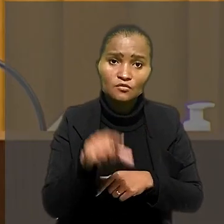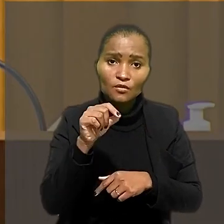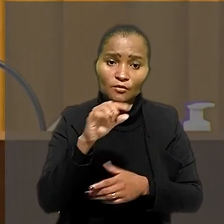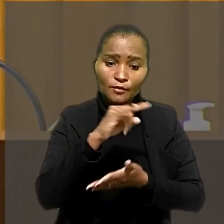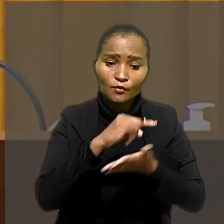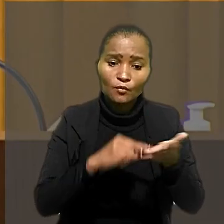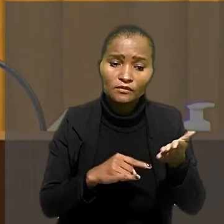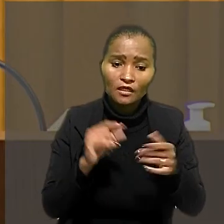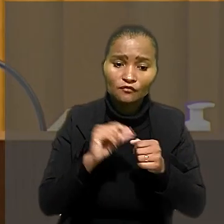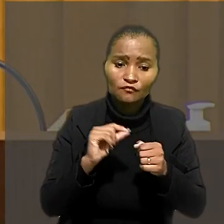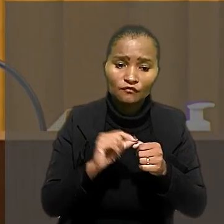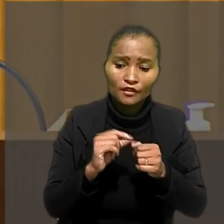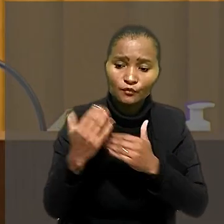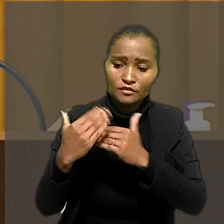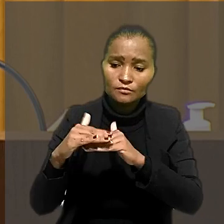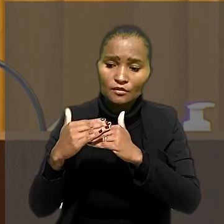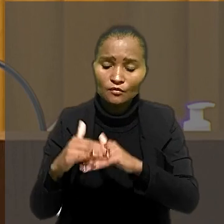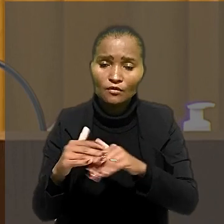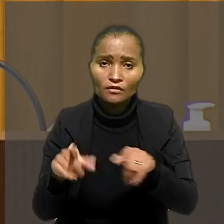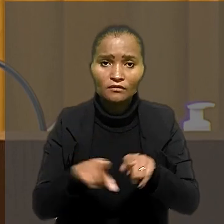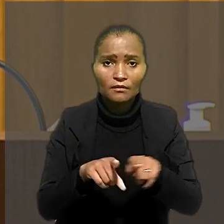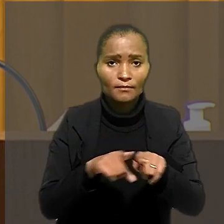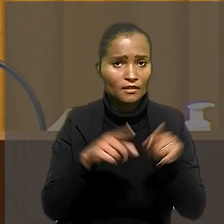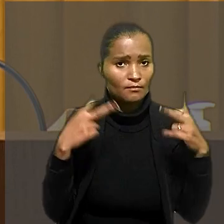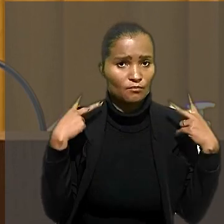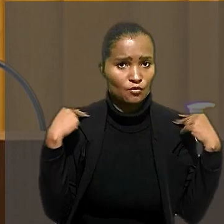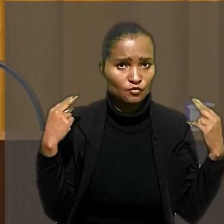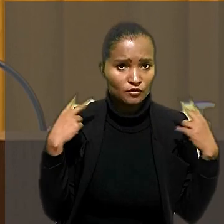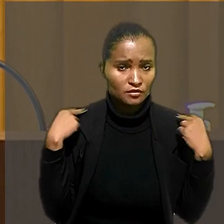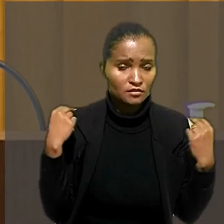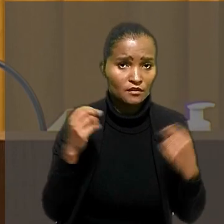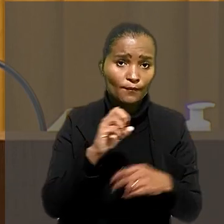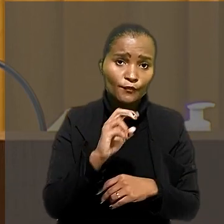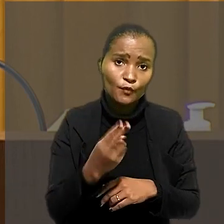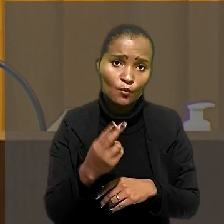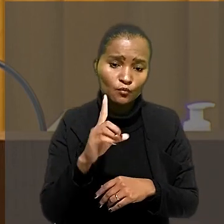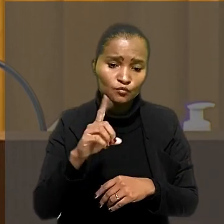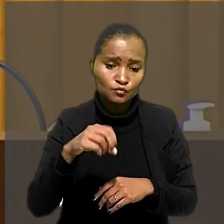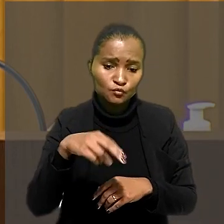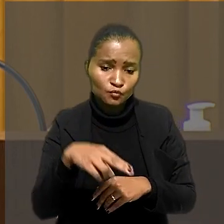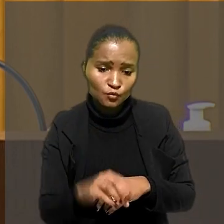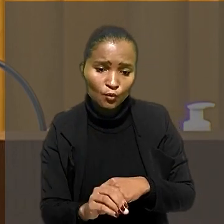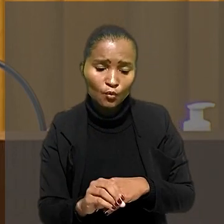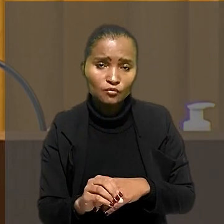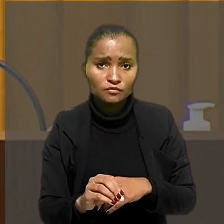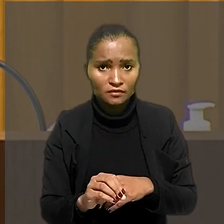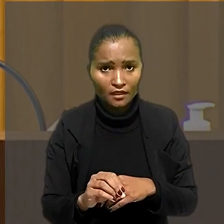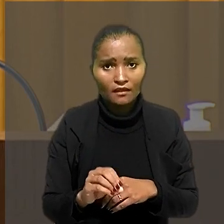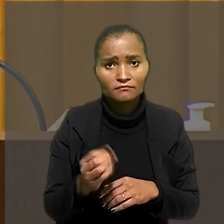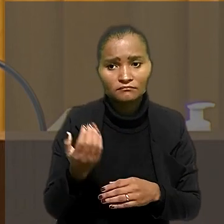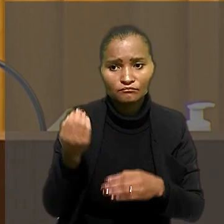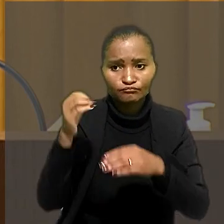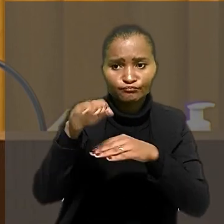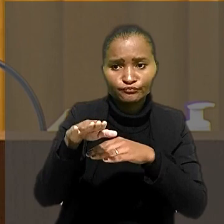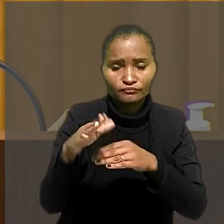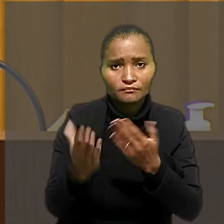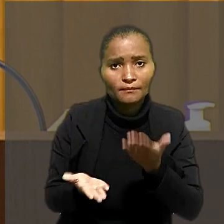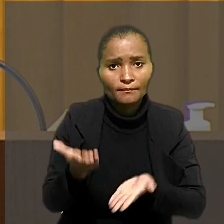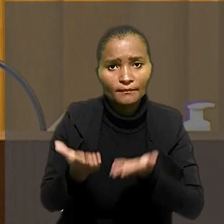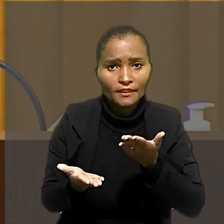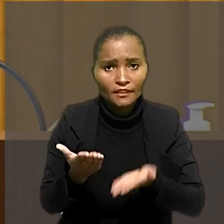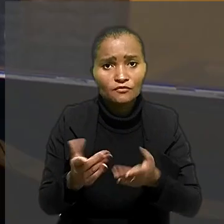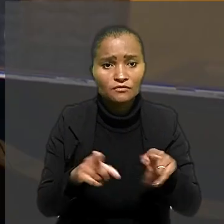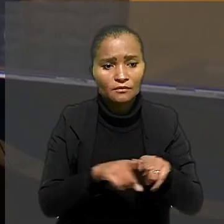pelo contrato celebrado entre a transportadora e o motorista, ou entre o dono ou embarcador da carga e a